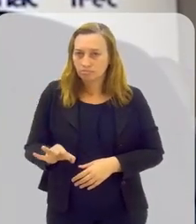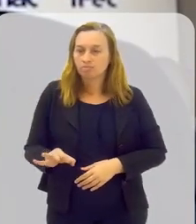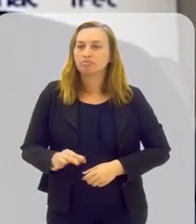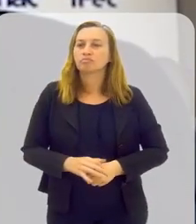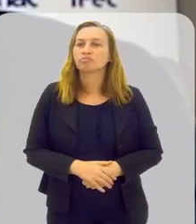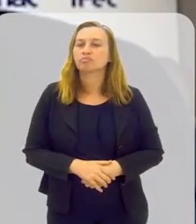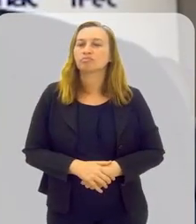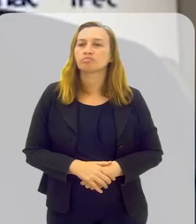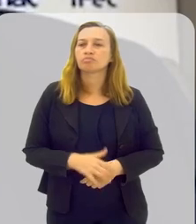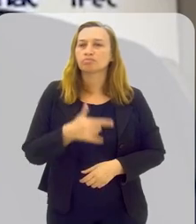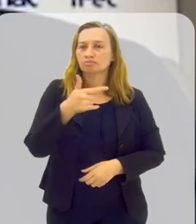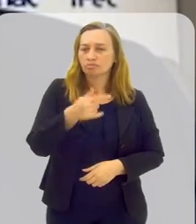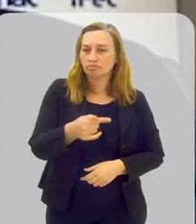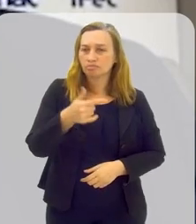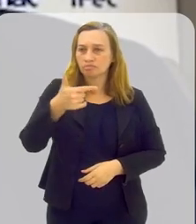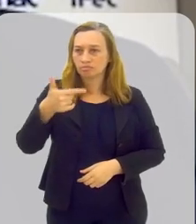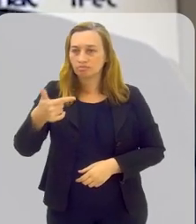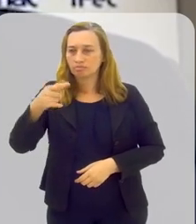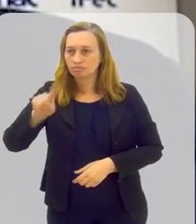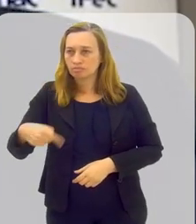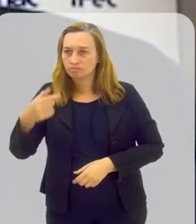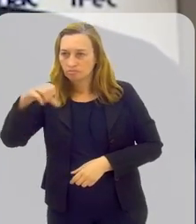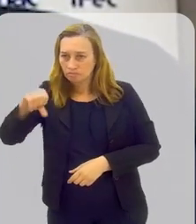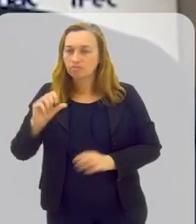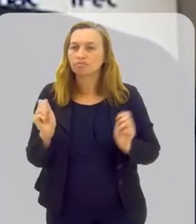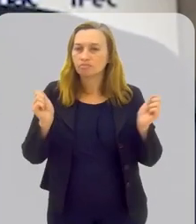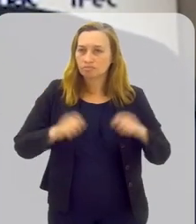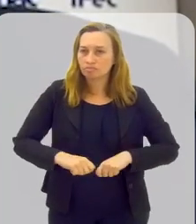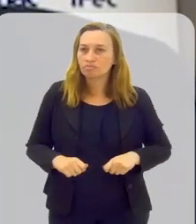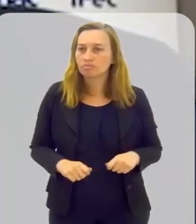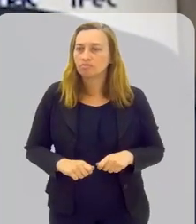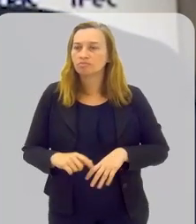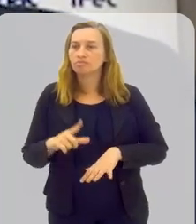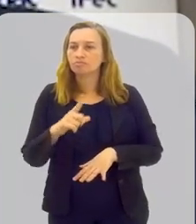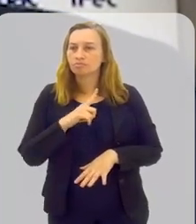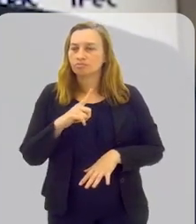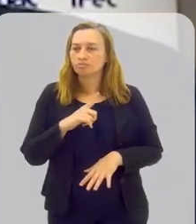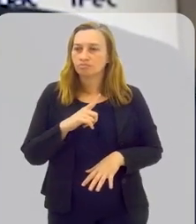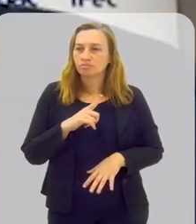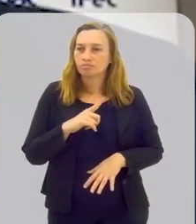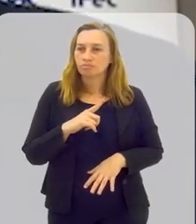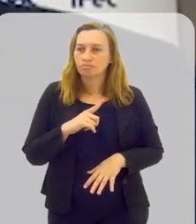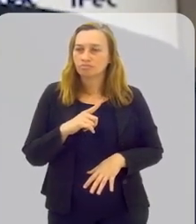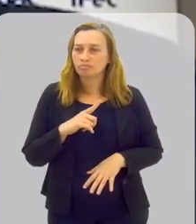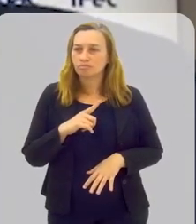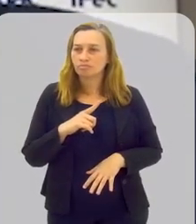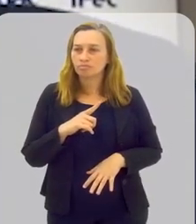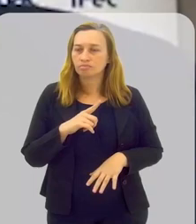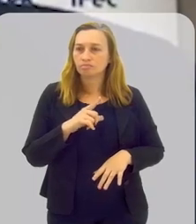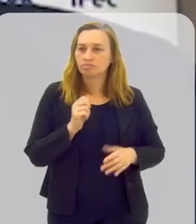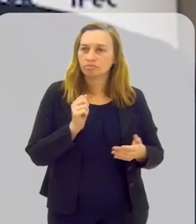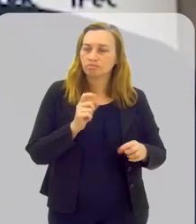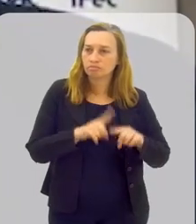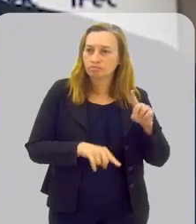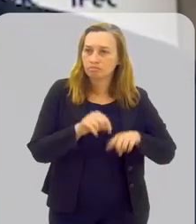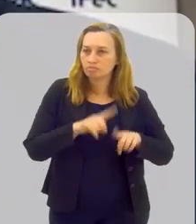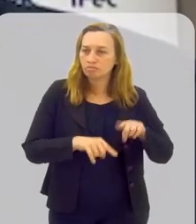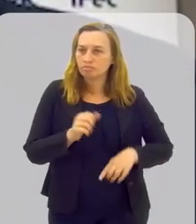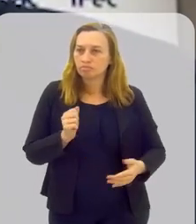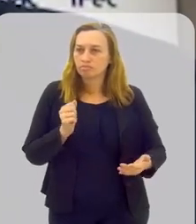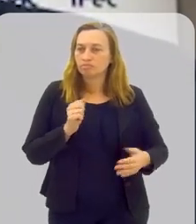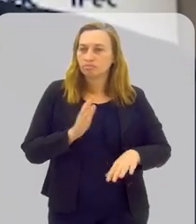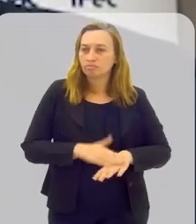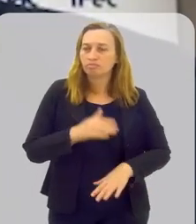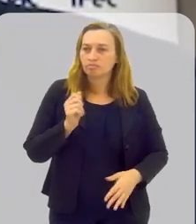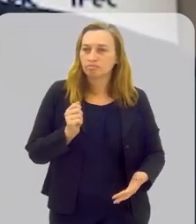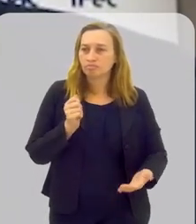72,9% teriam a possibilidade de adquirir um bem mais caro se ele estivesse dentro